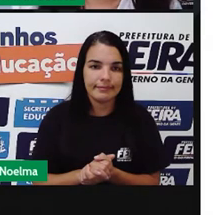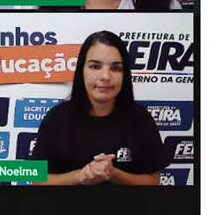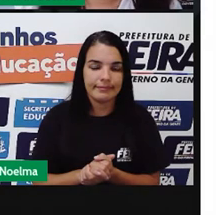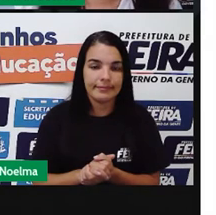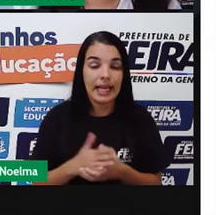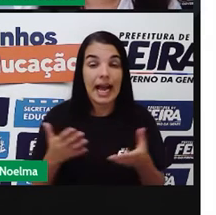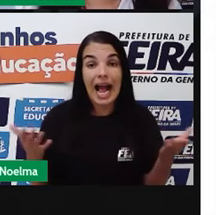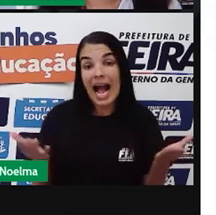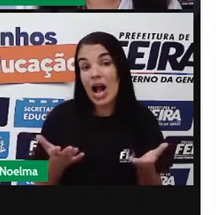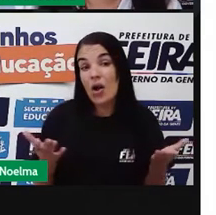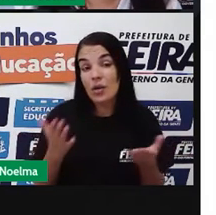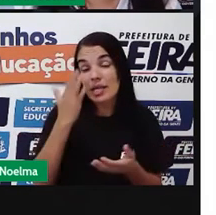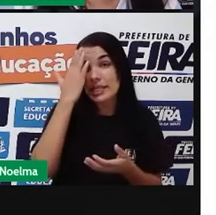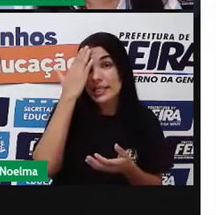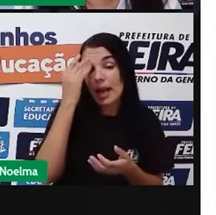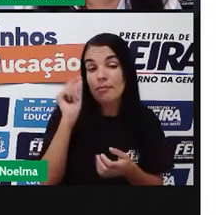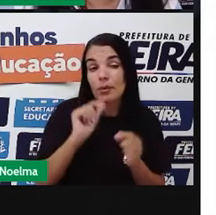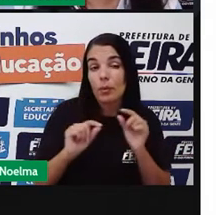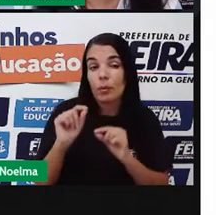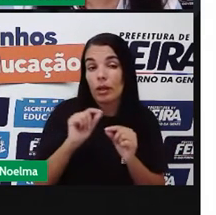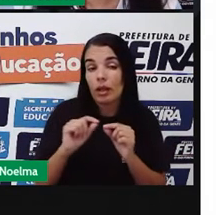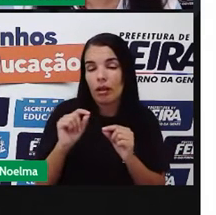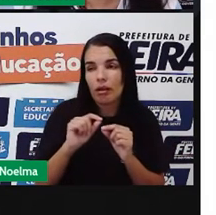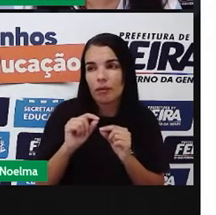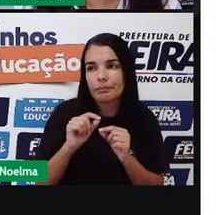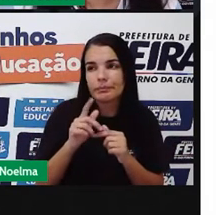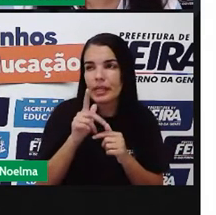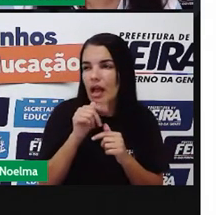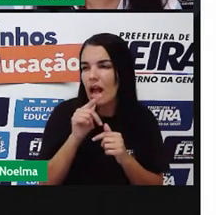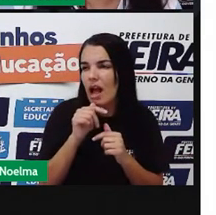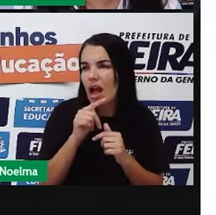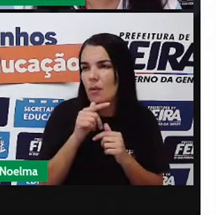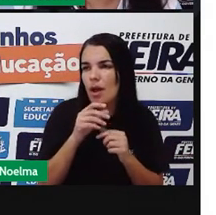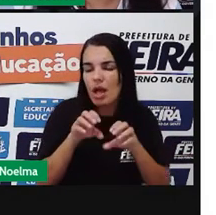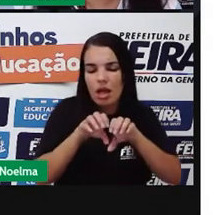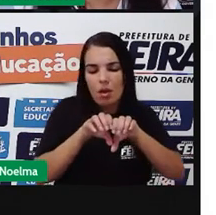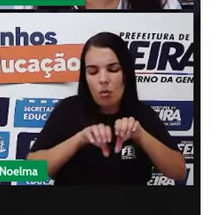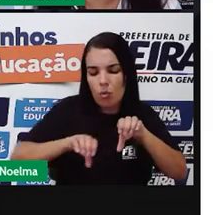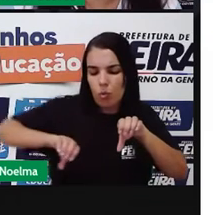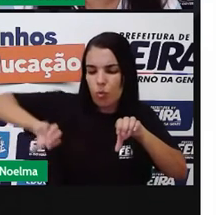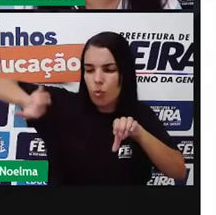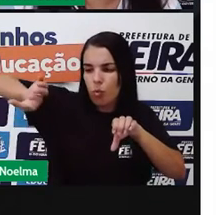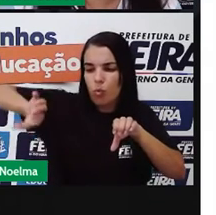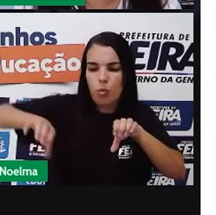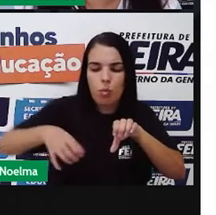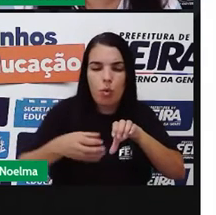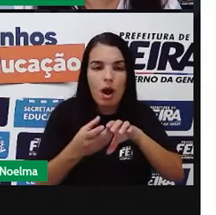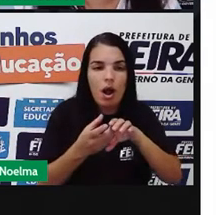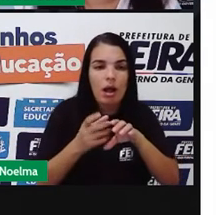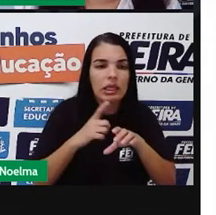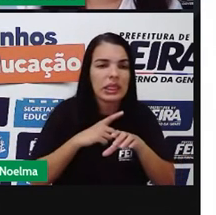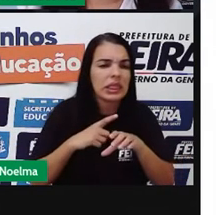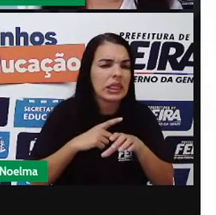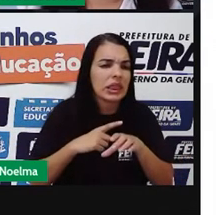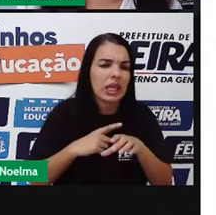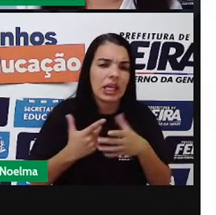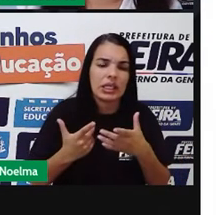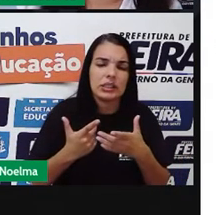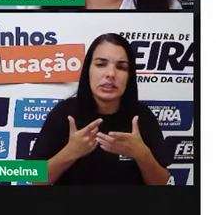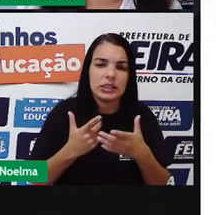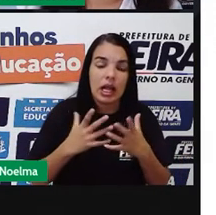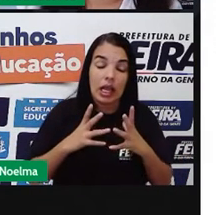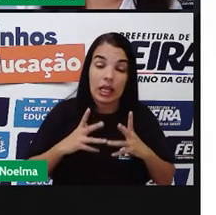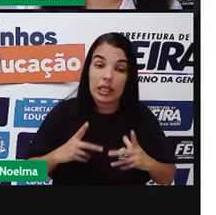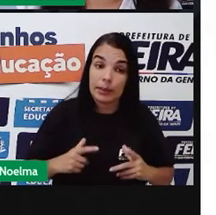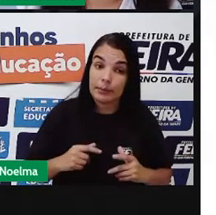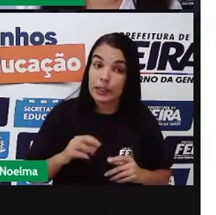E a gente também sabe que nem sempre essa água que passa pela rede de tratamento, ela ainda é